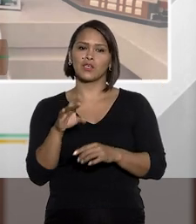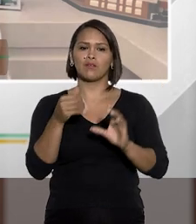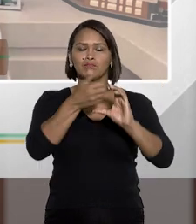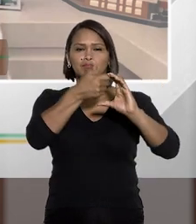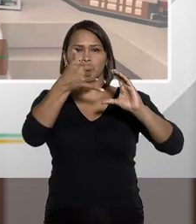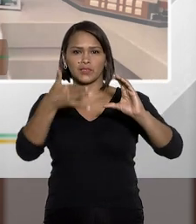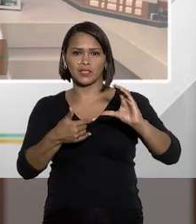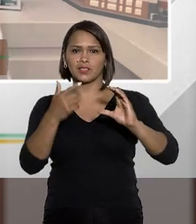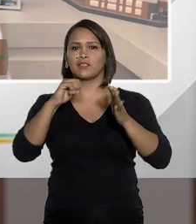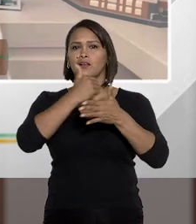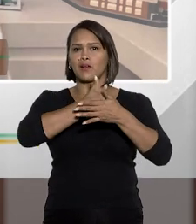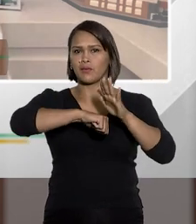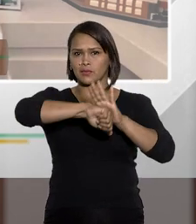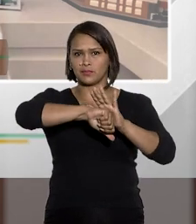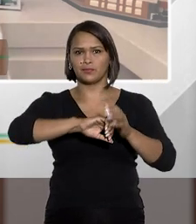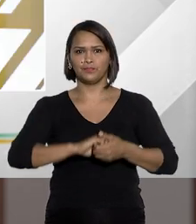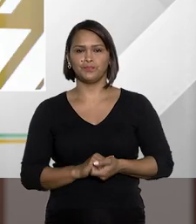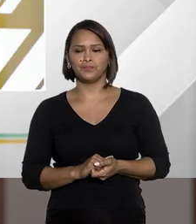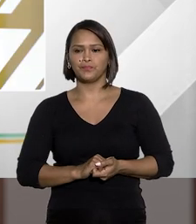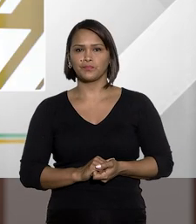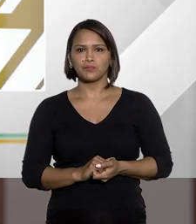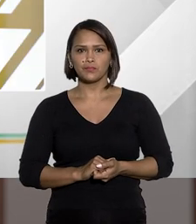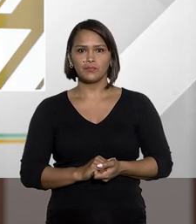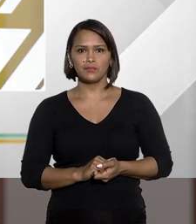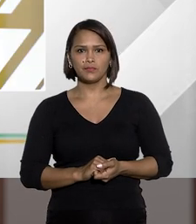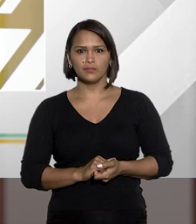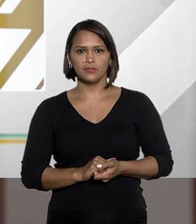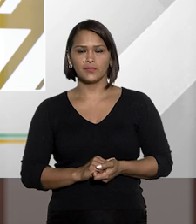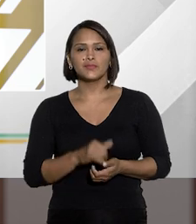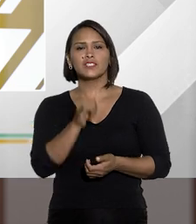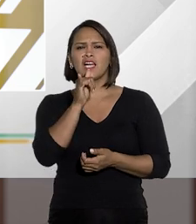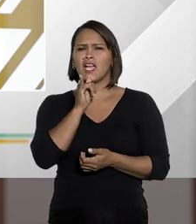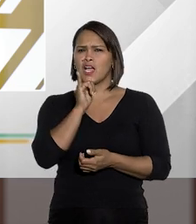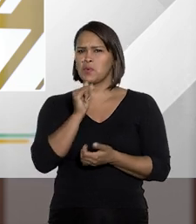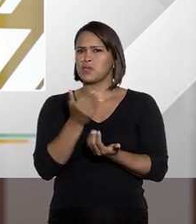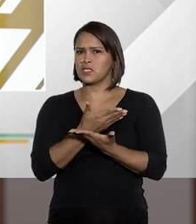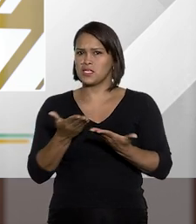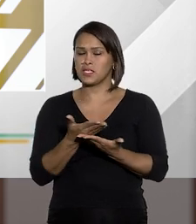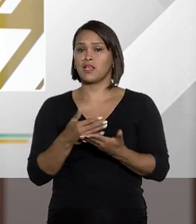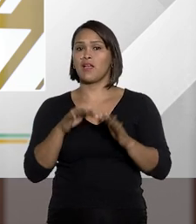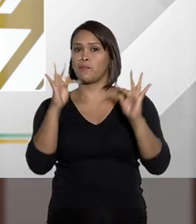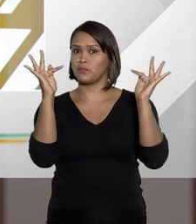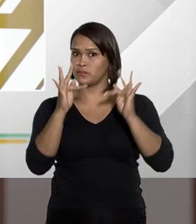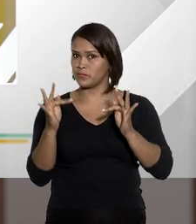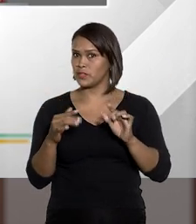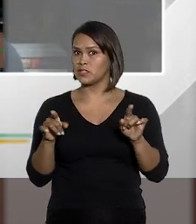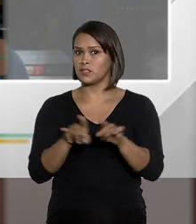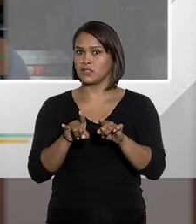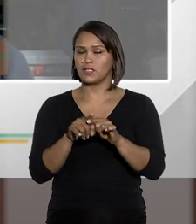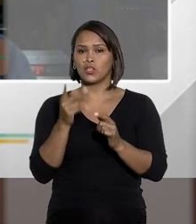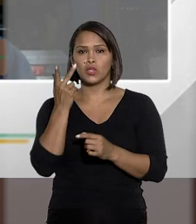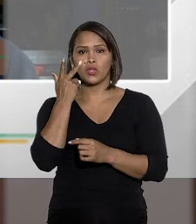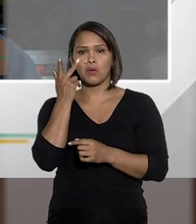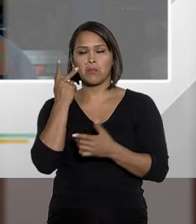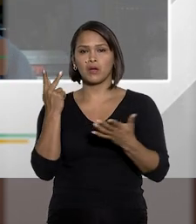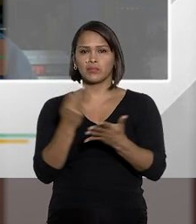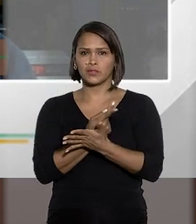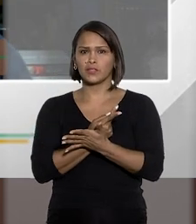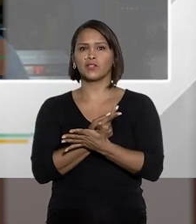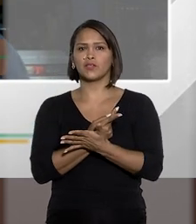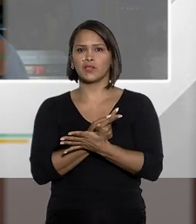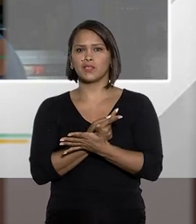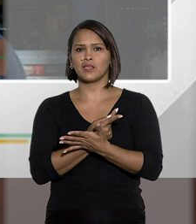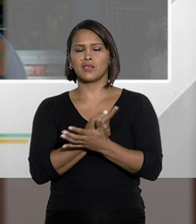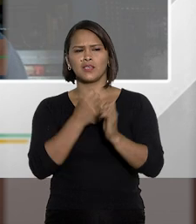restando, então, caracterizado o delito. É um exemplo, além de feliz, um exemplo comum